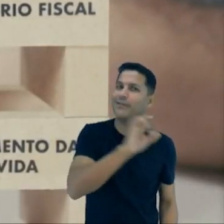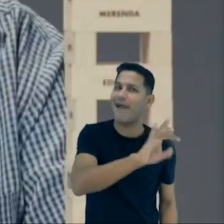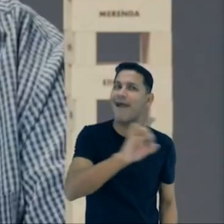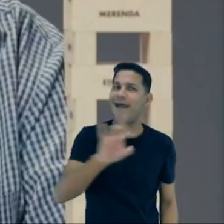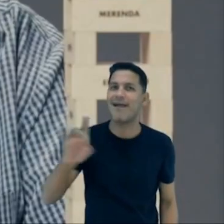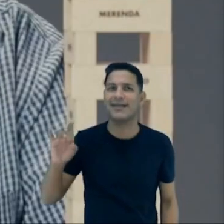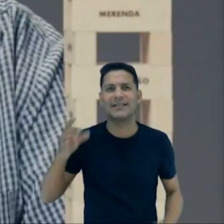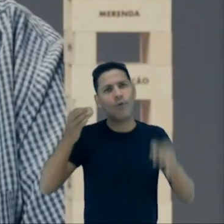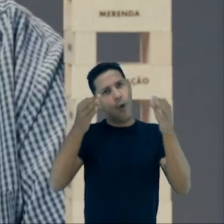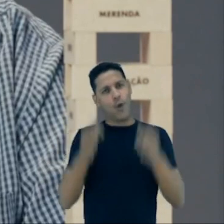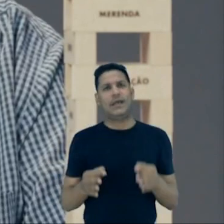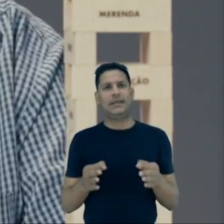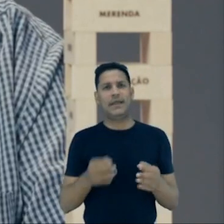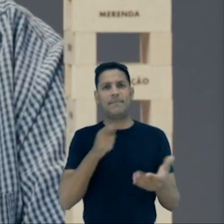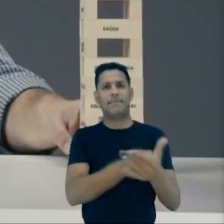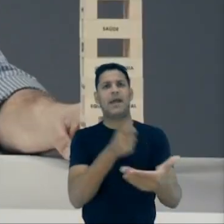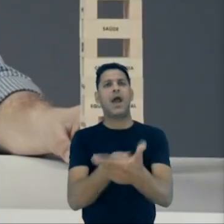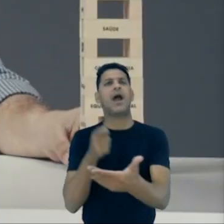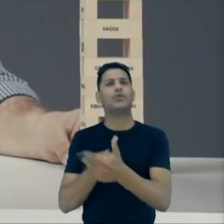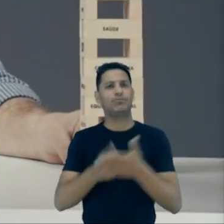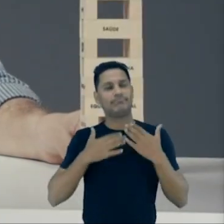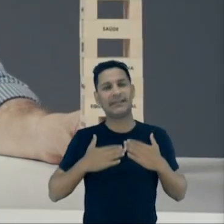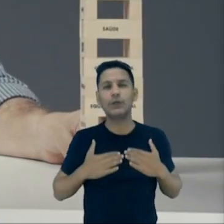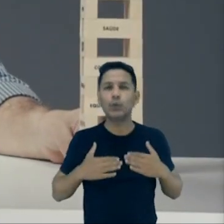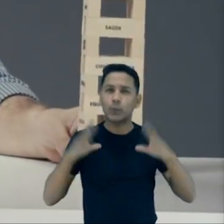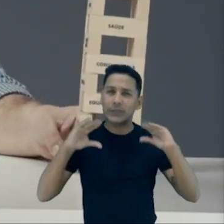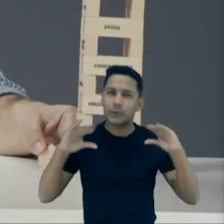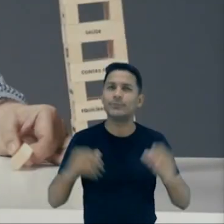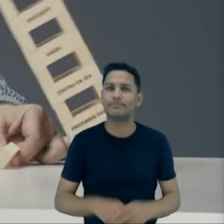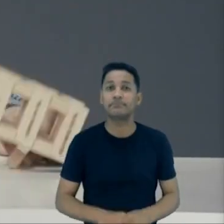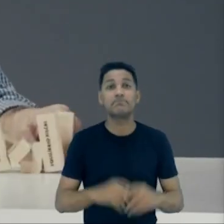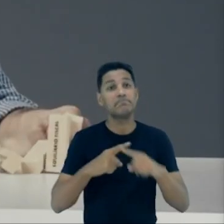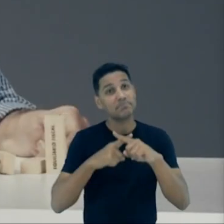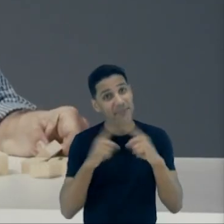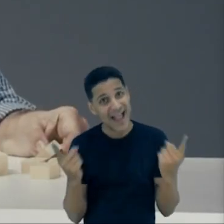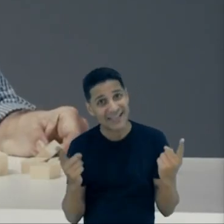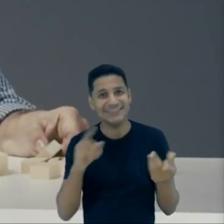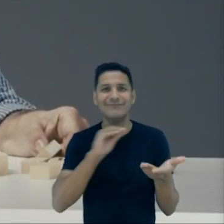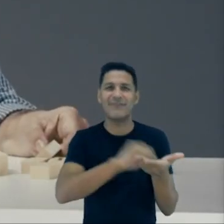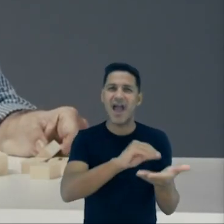sólida, as contas em dia. Porque, do contrário, é isso que acontece.